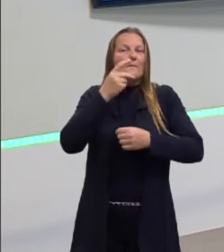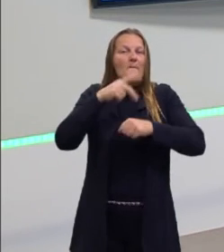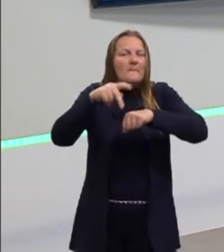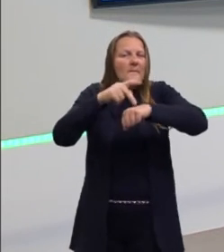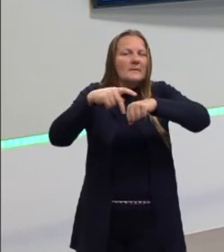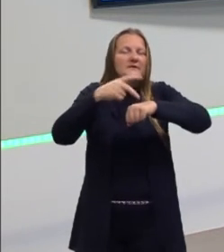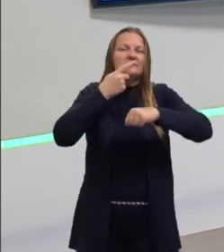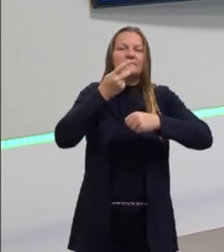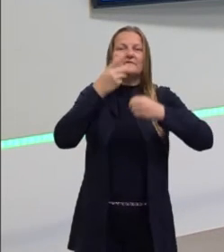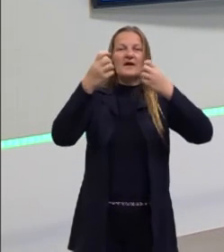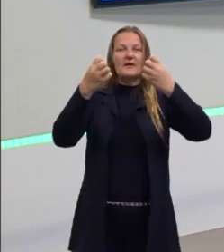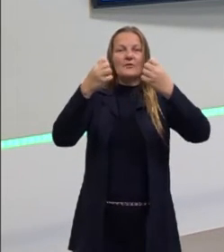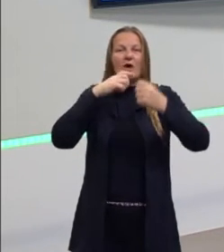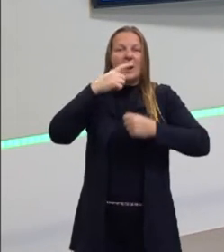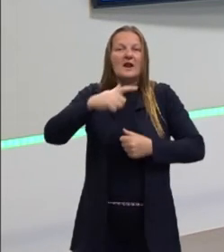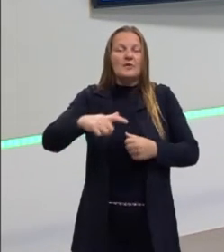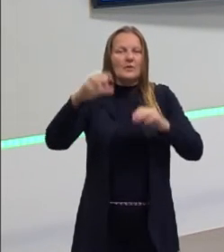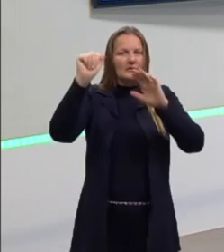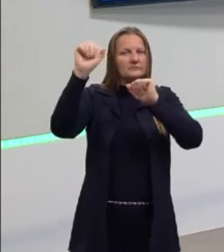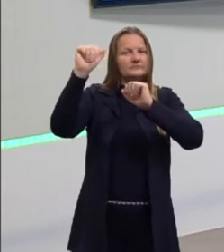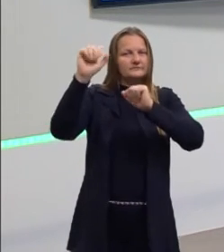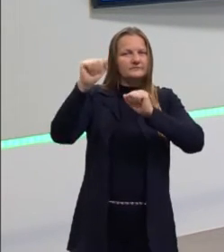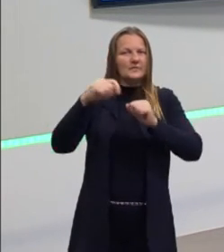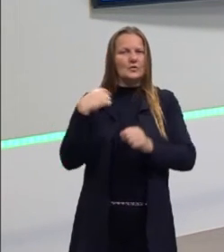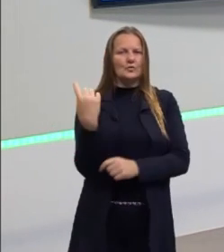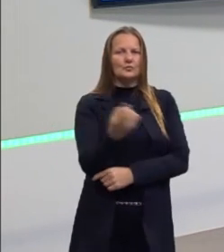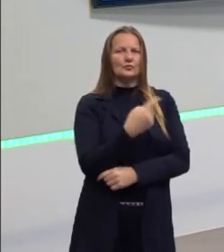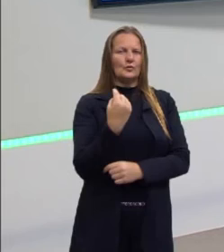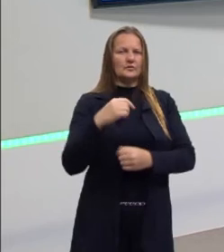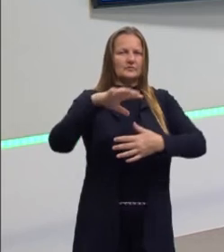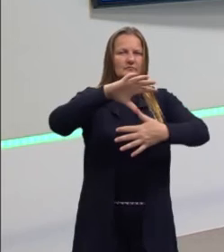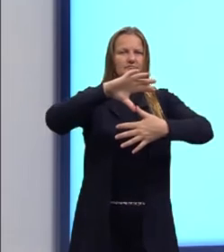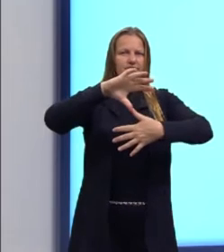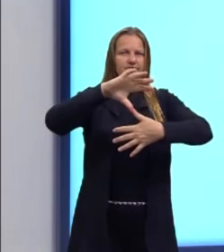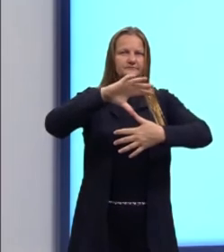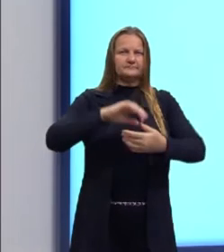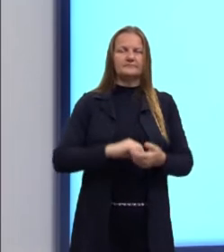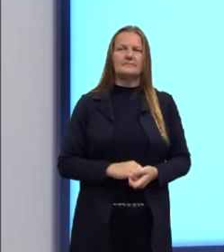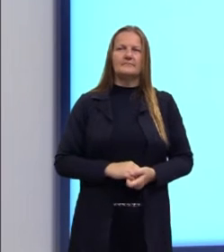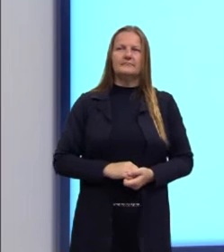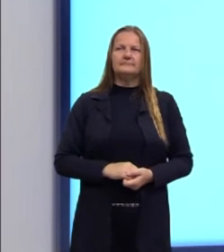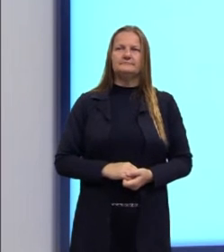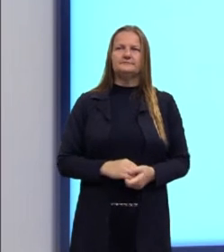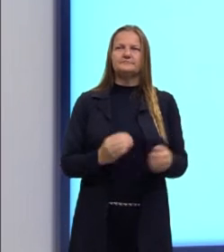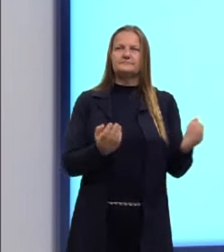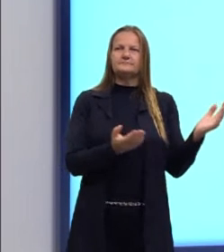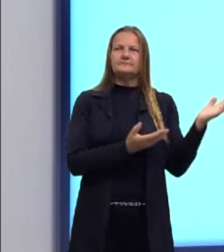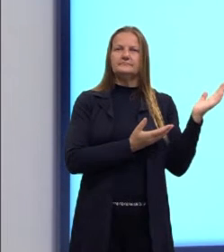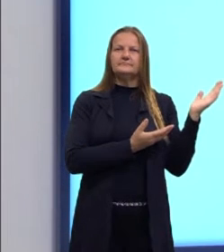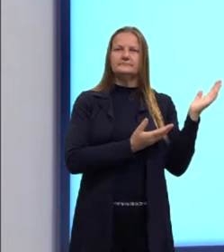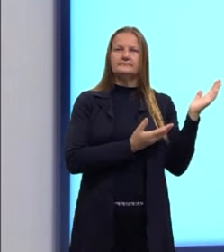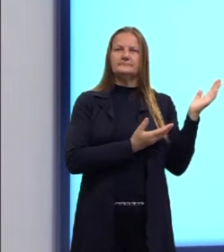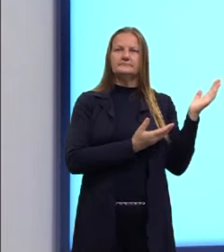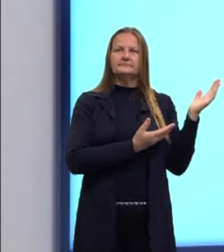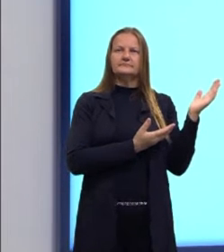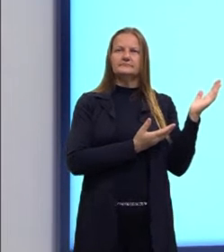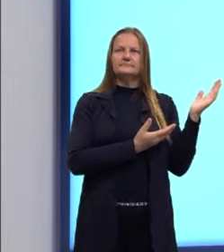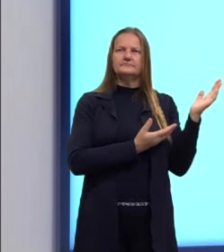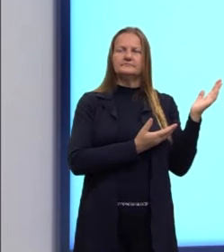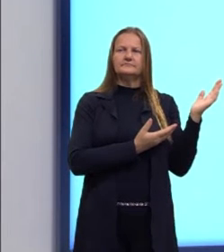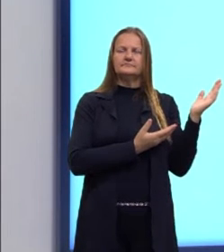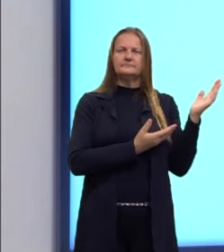língua espanhola aqui na nossa América. Certo? Isso, então, que é